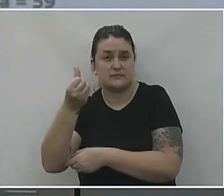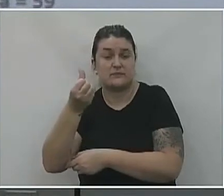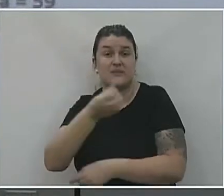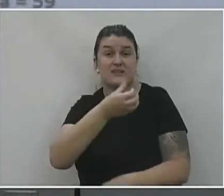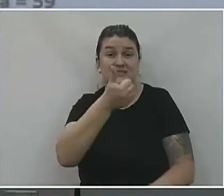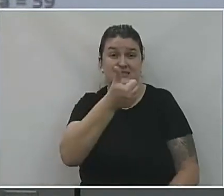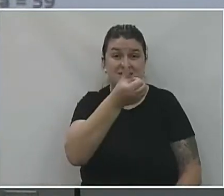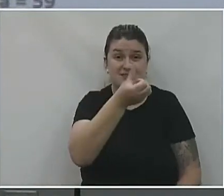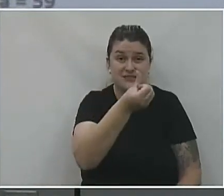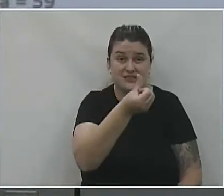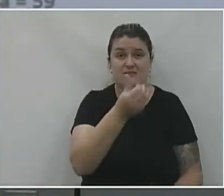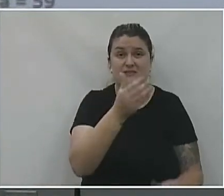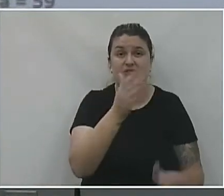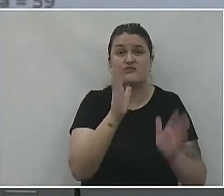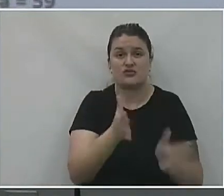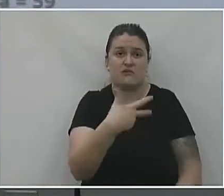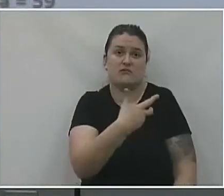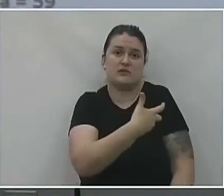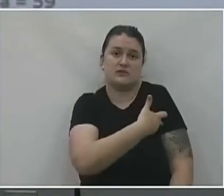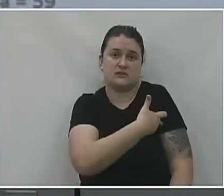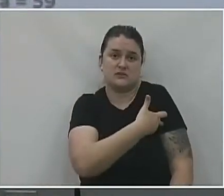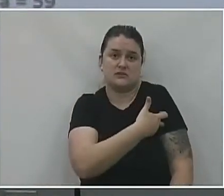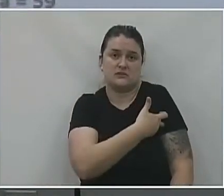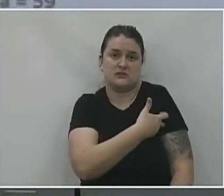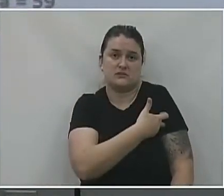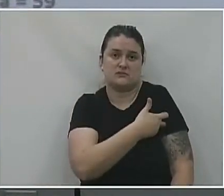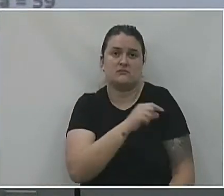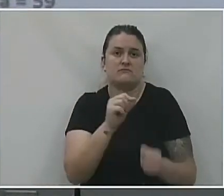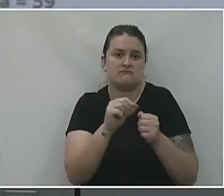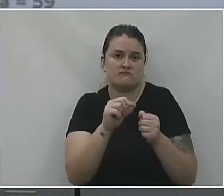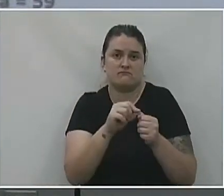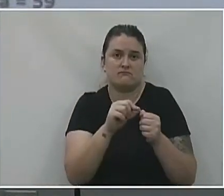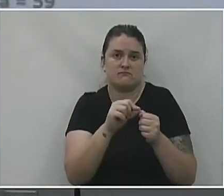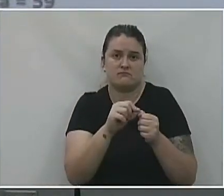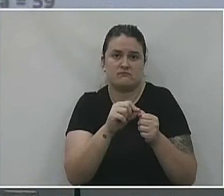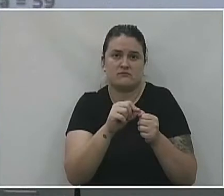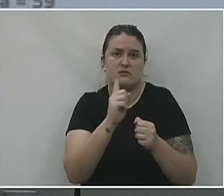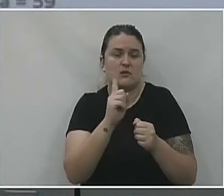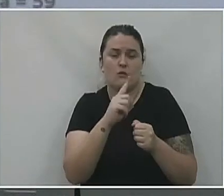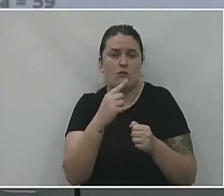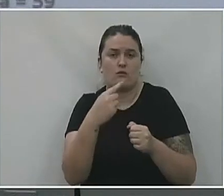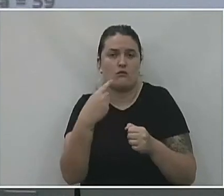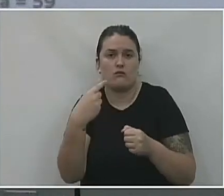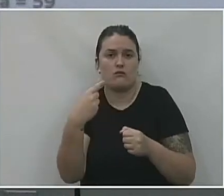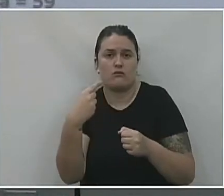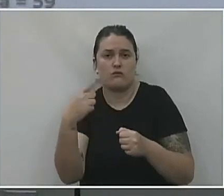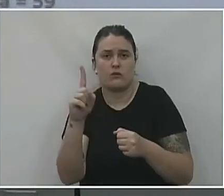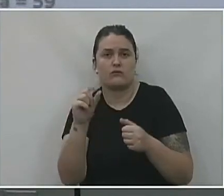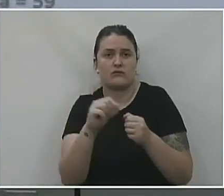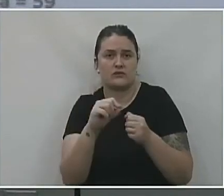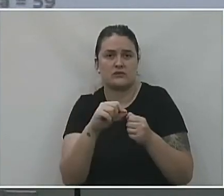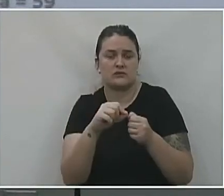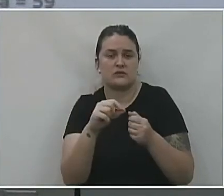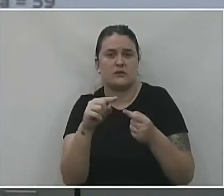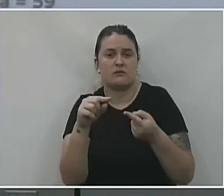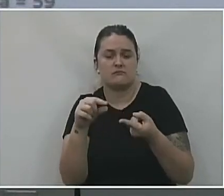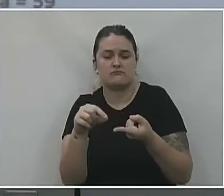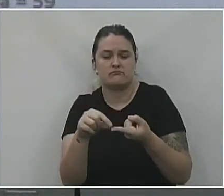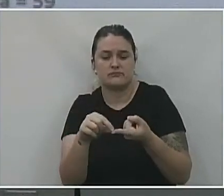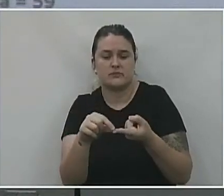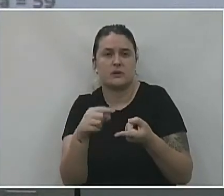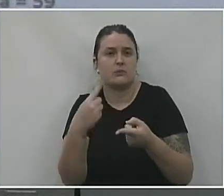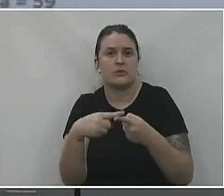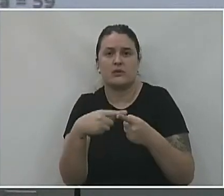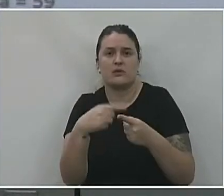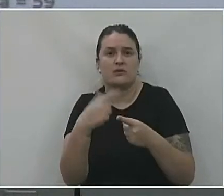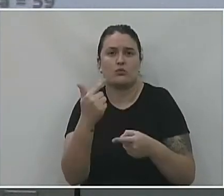16 que já estavam vacinados, que a gente fez uma solicitação, inclusive que não fossem até o local para serem testados, porque